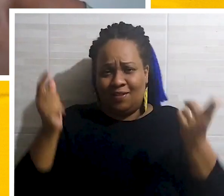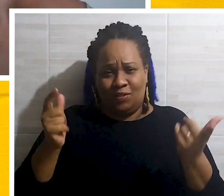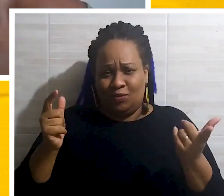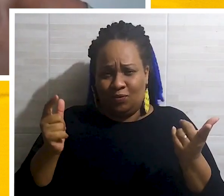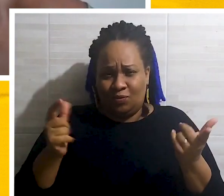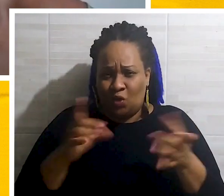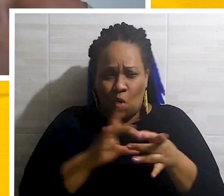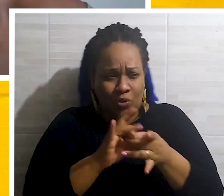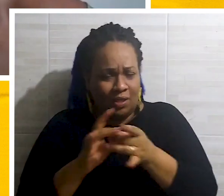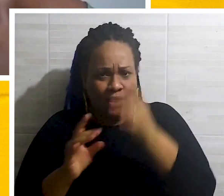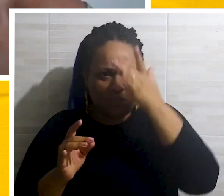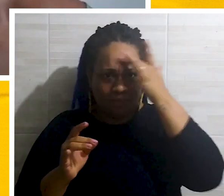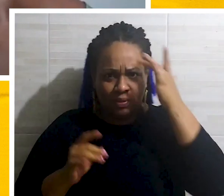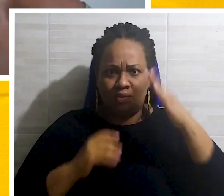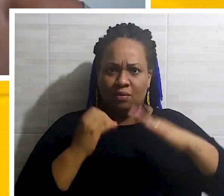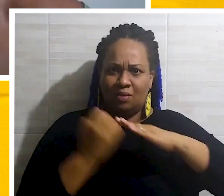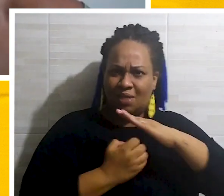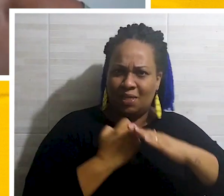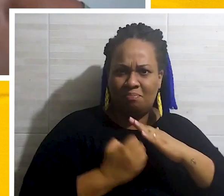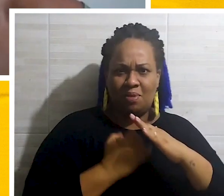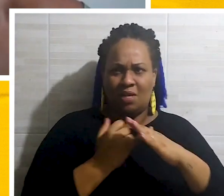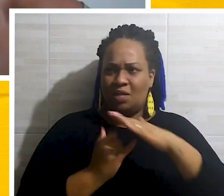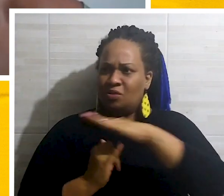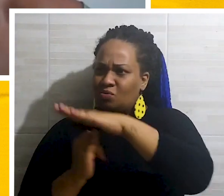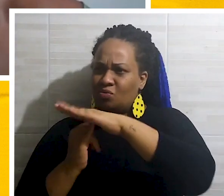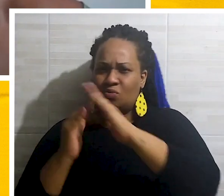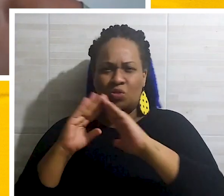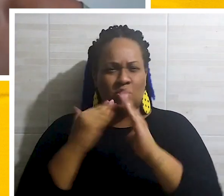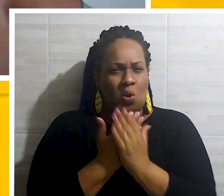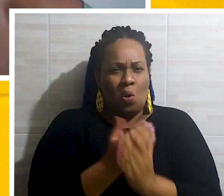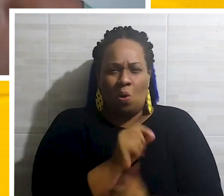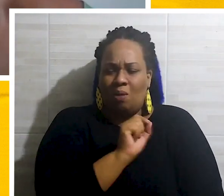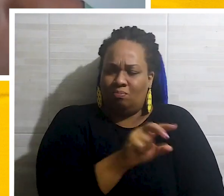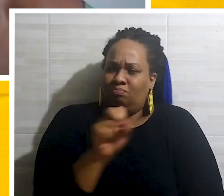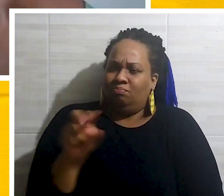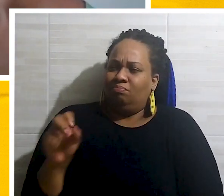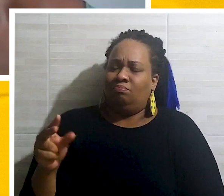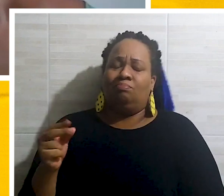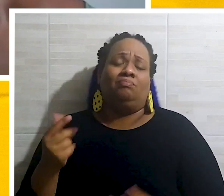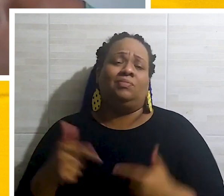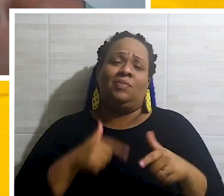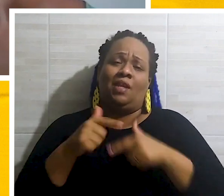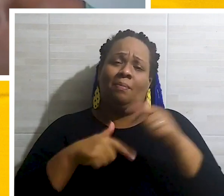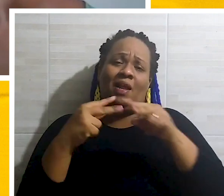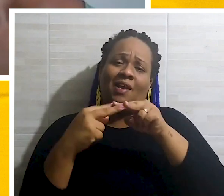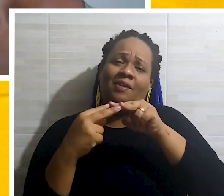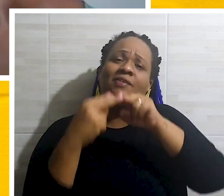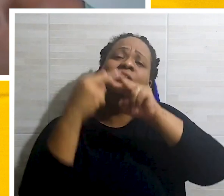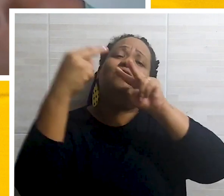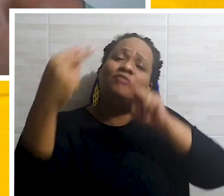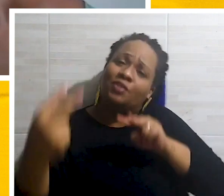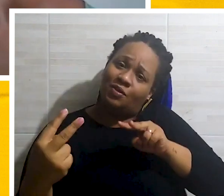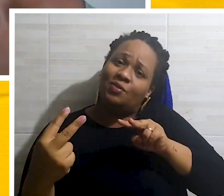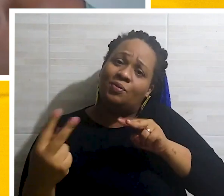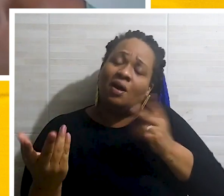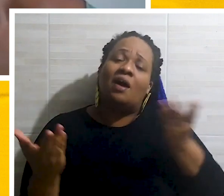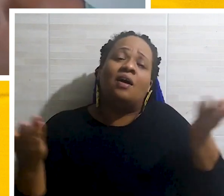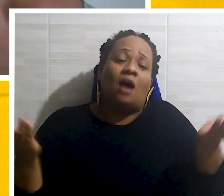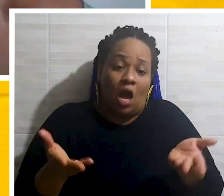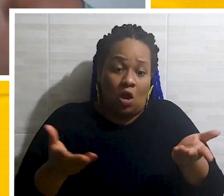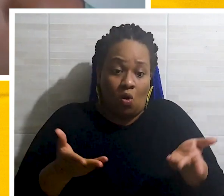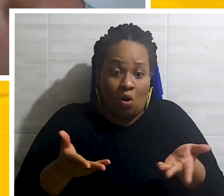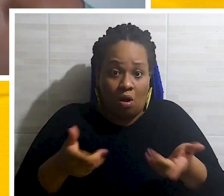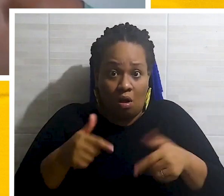um contexto de que muitas pessoas estão vivendo, muitas empresas, muitas instituições de ensino. A gente tem trabalhado de forma virtual. Então,